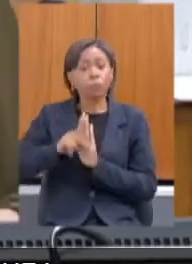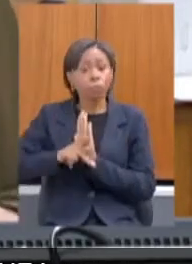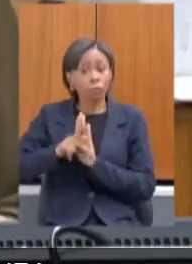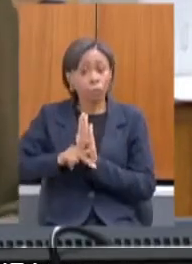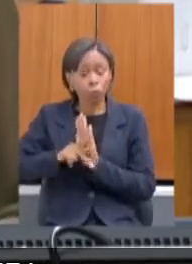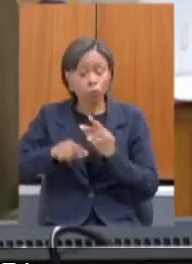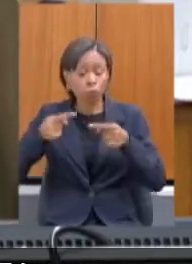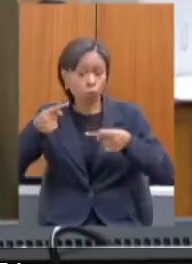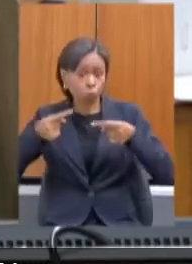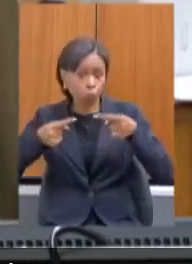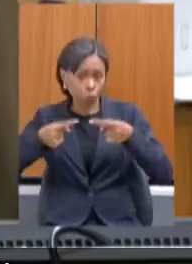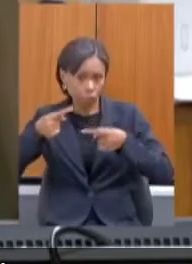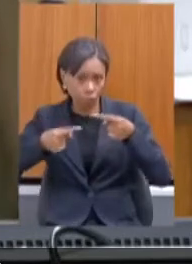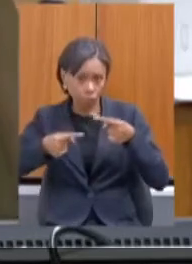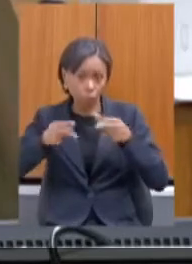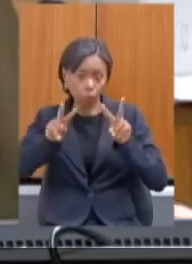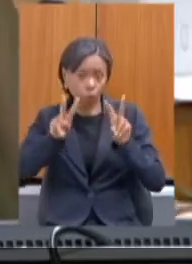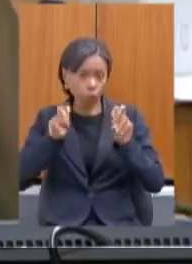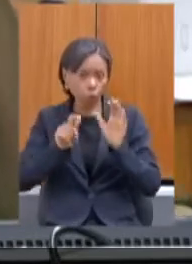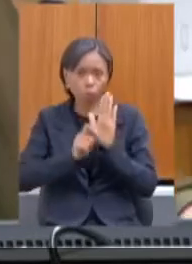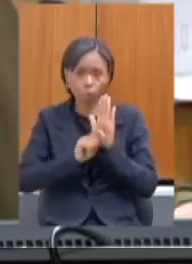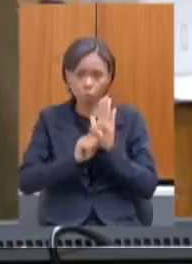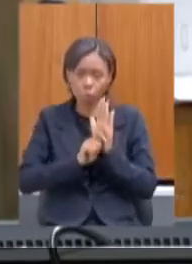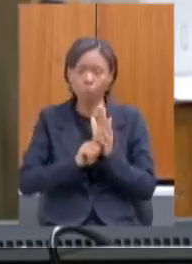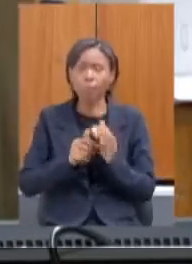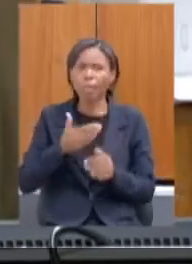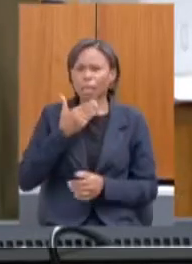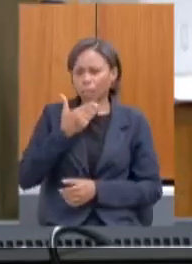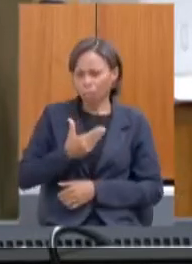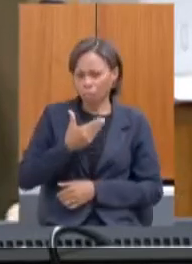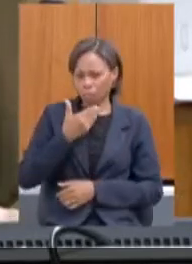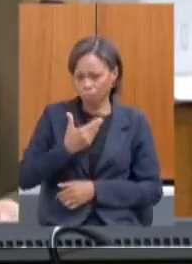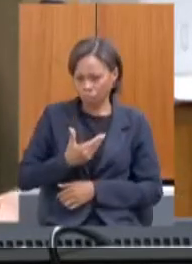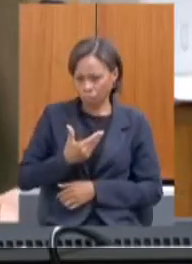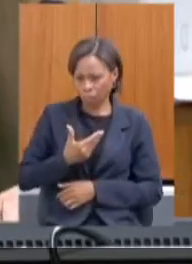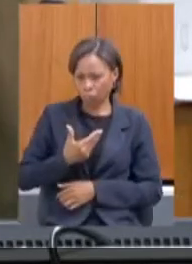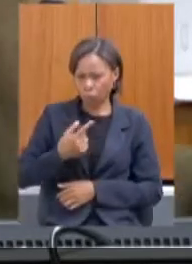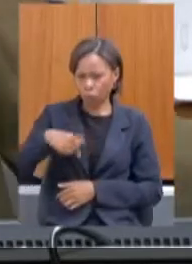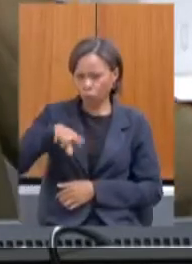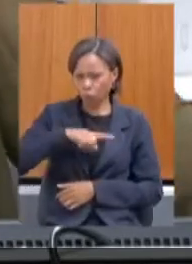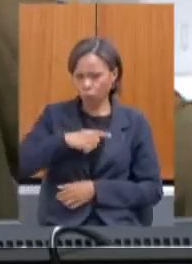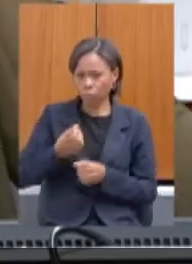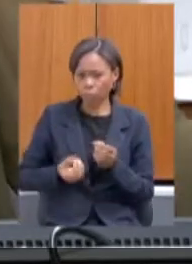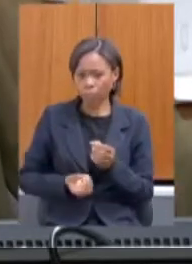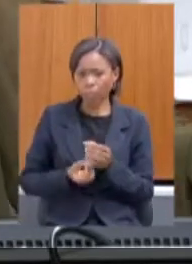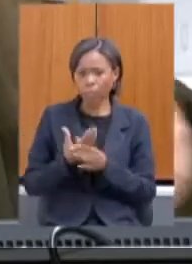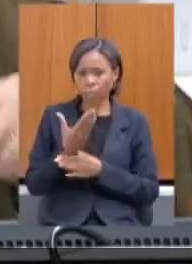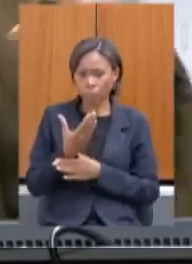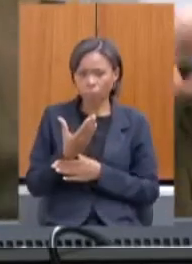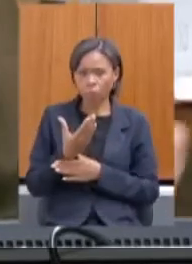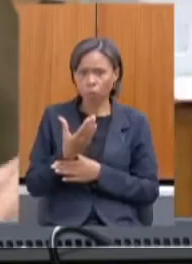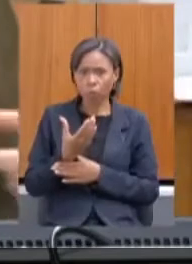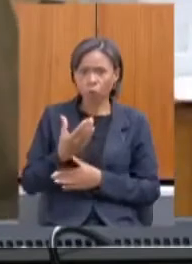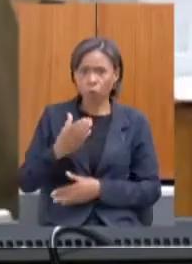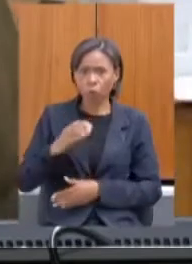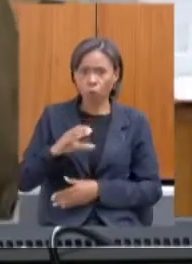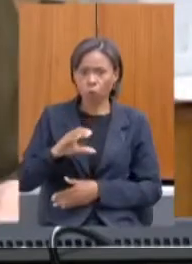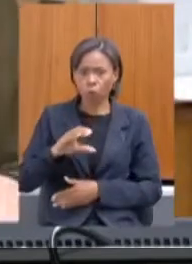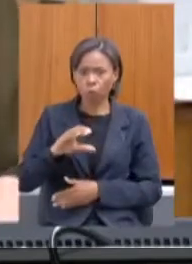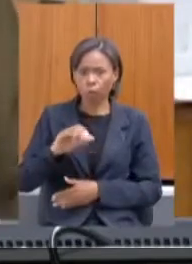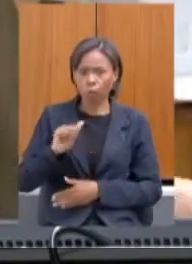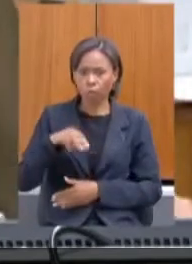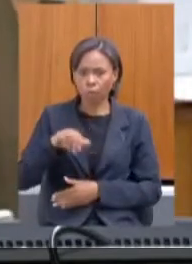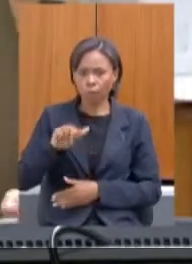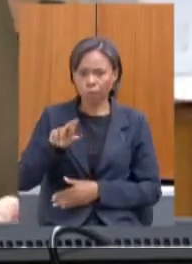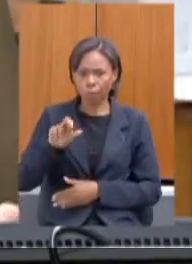início de dezembro agora uma Câmara, uma Câmara Intersetorial dos órgãos governamentais